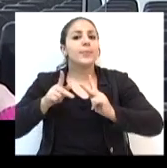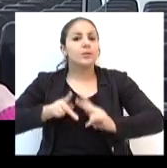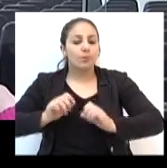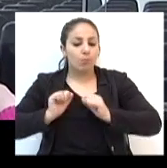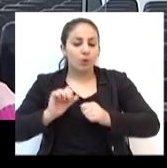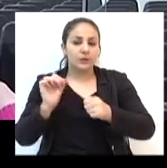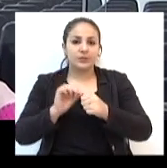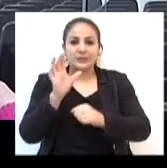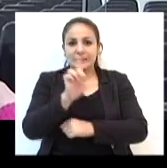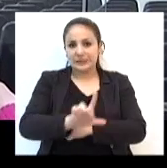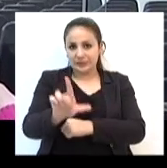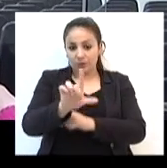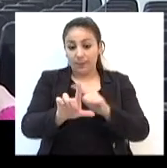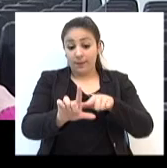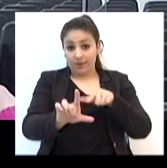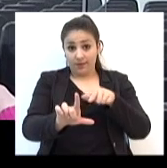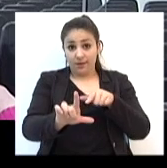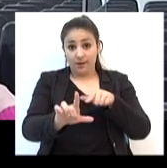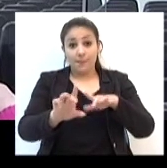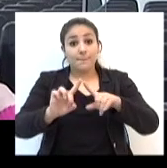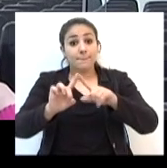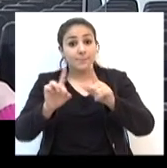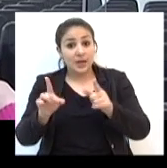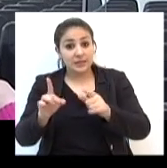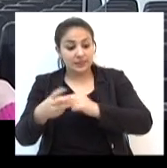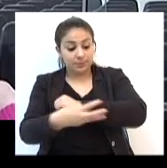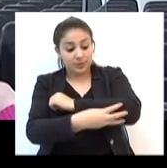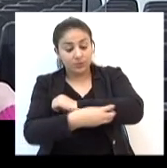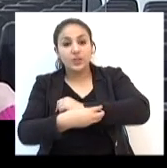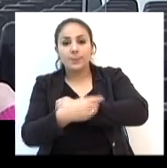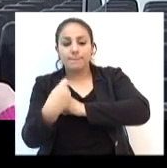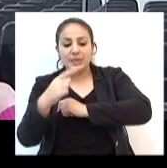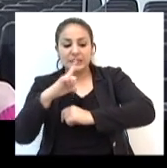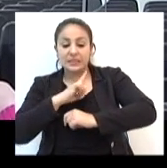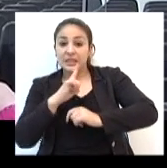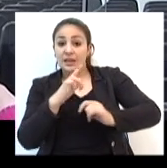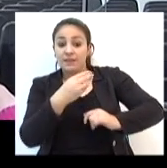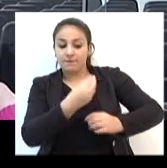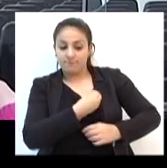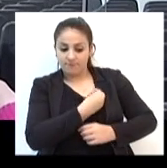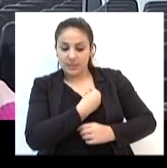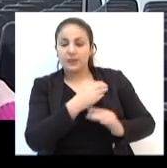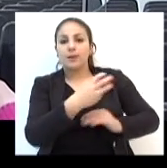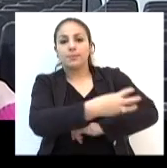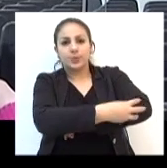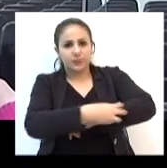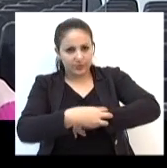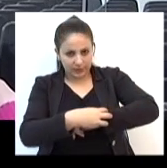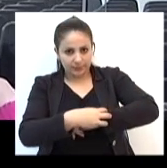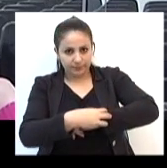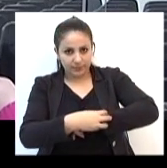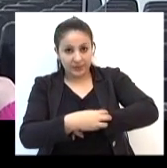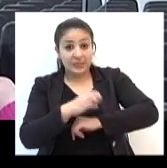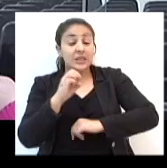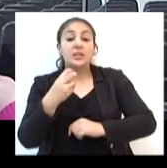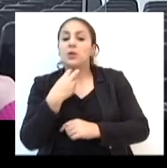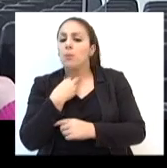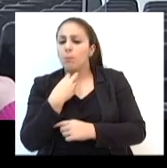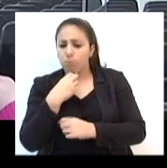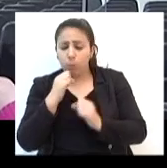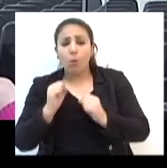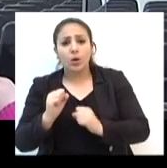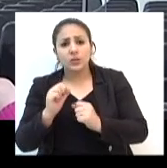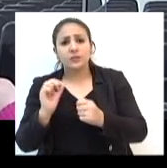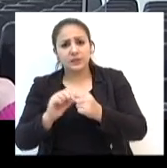literatura, mas a literatura é da periferia e tu tem que viver na periferia. Tu pode fazer literatura falando sobre a periferia, mas se tu não